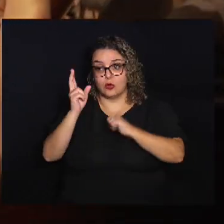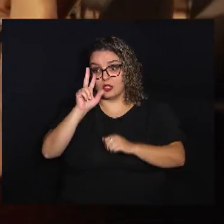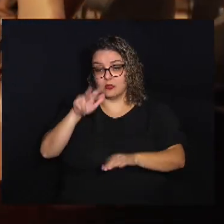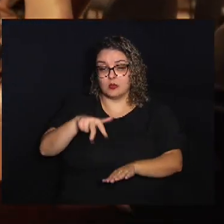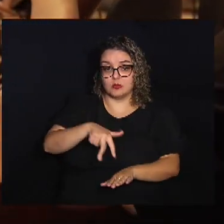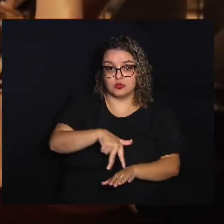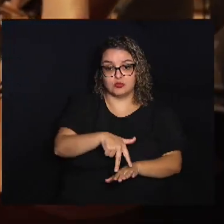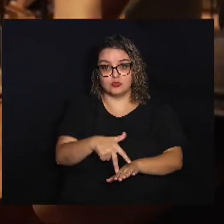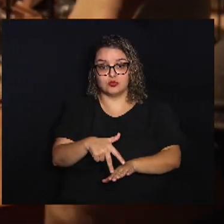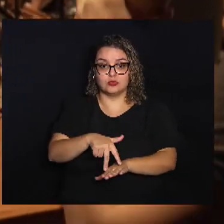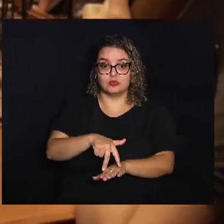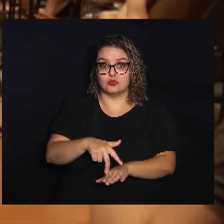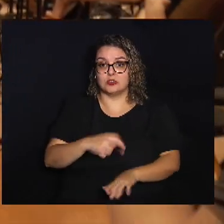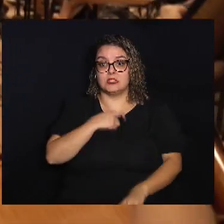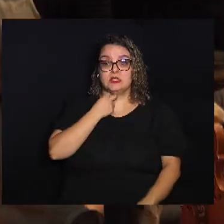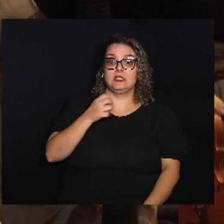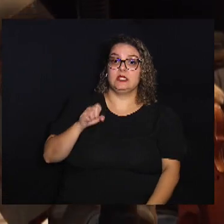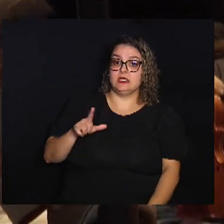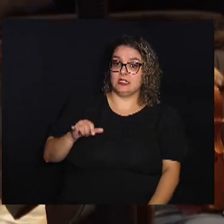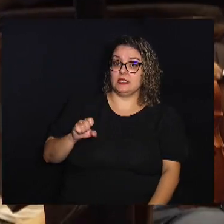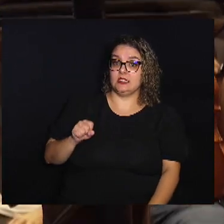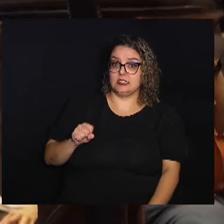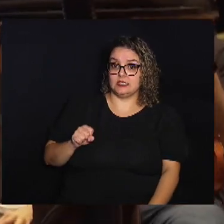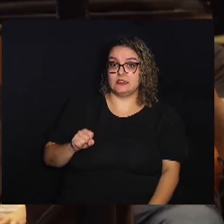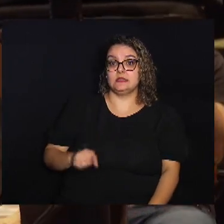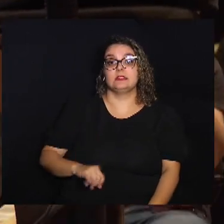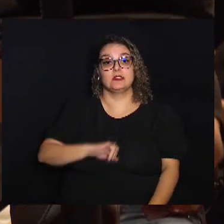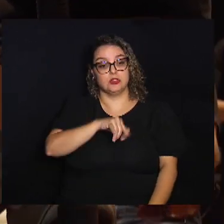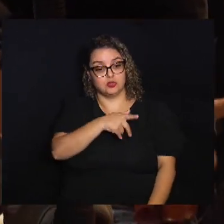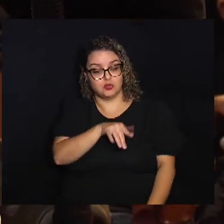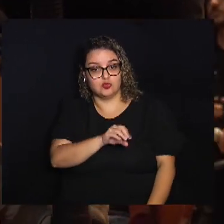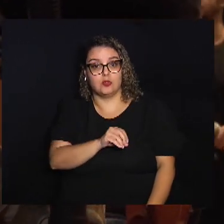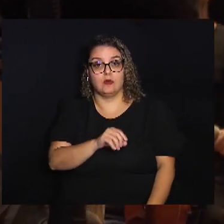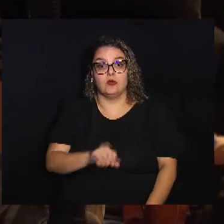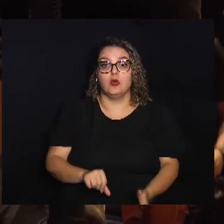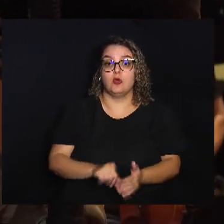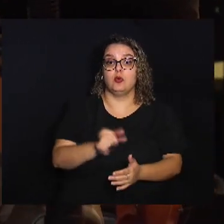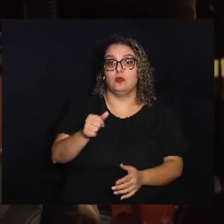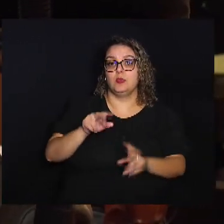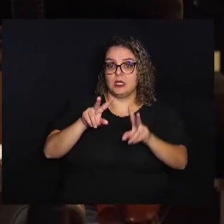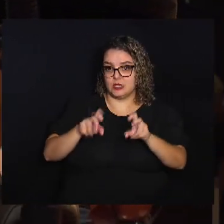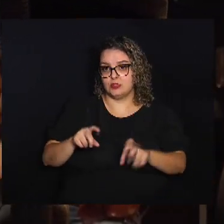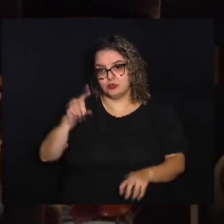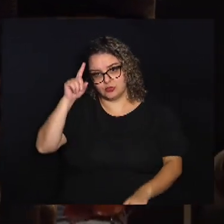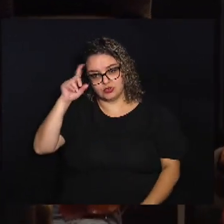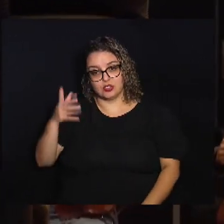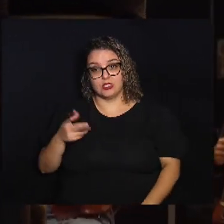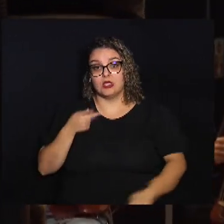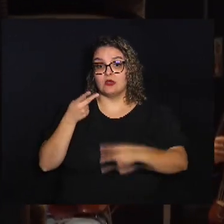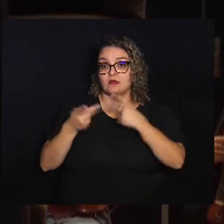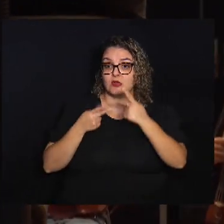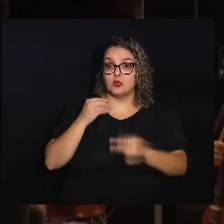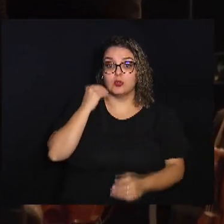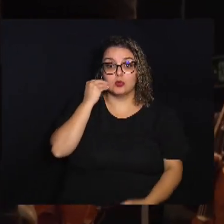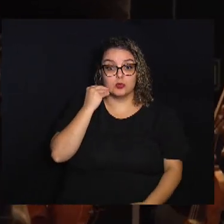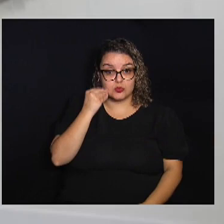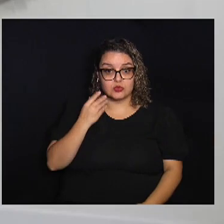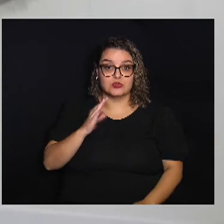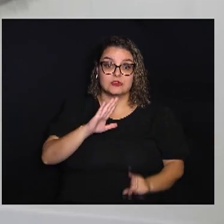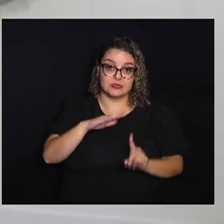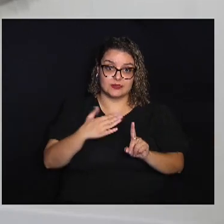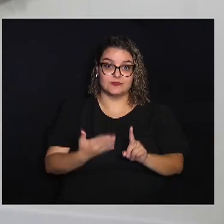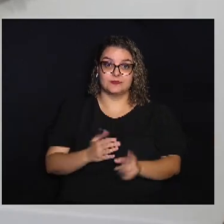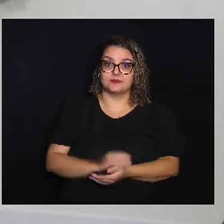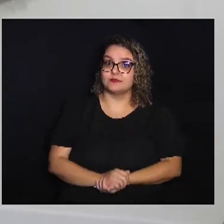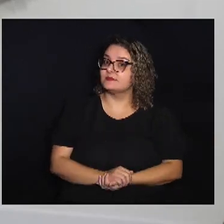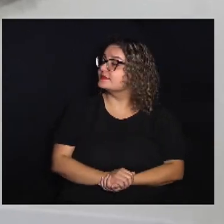Famosa na voz Rogelice Regina João Bosco Foi o tema Do primeiro dia E comentou A experiência De ser homenageado